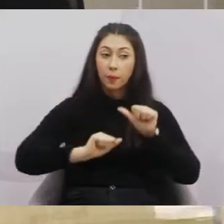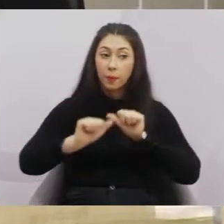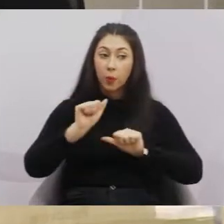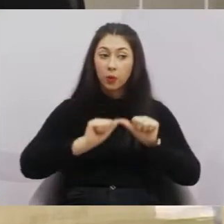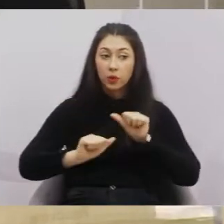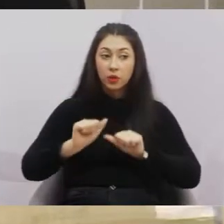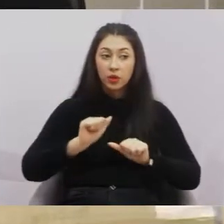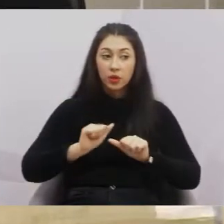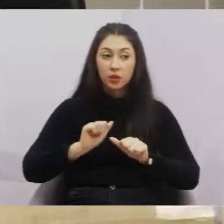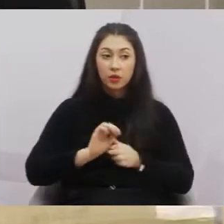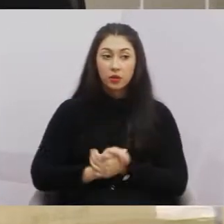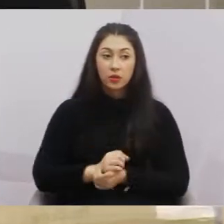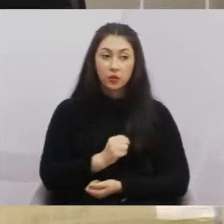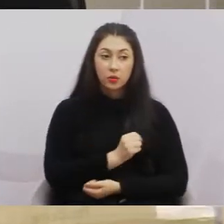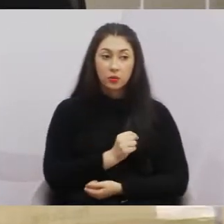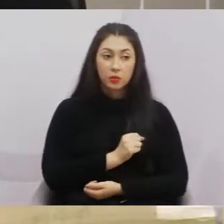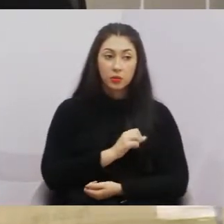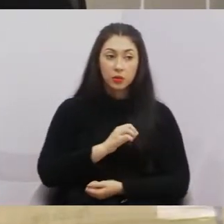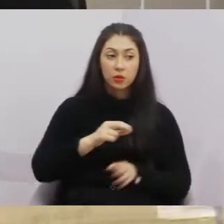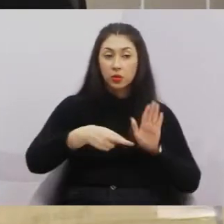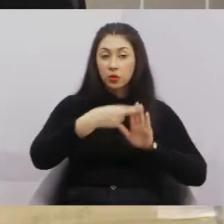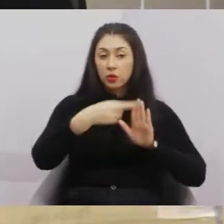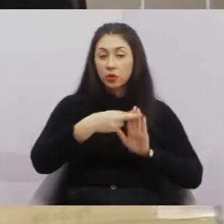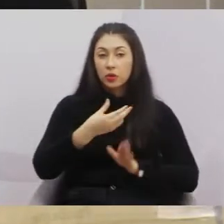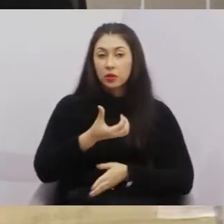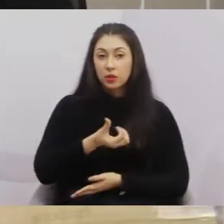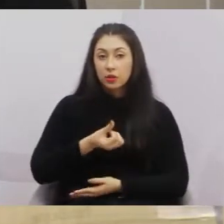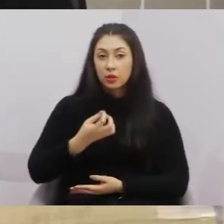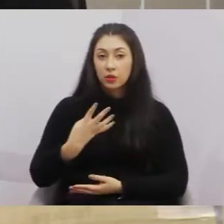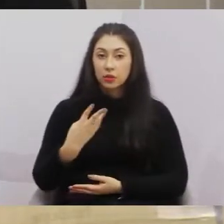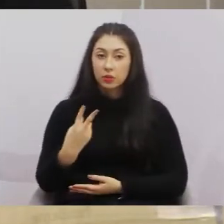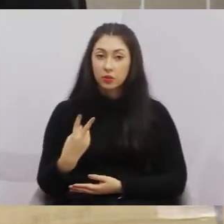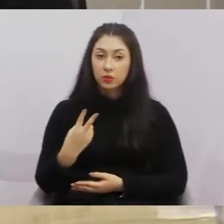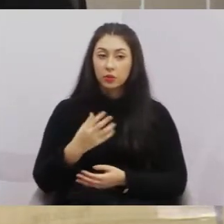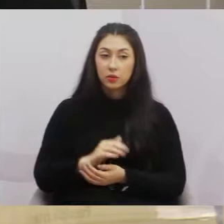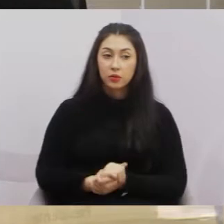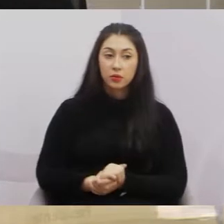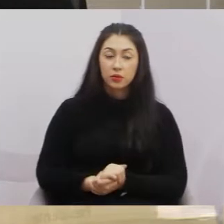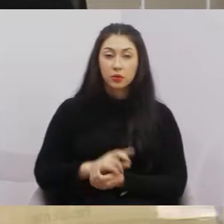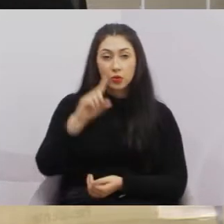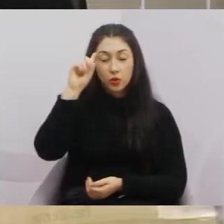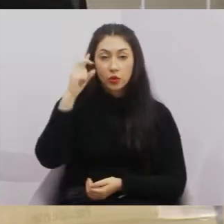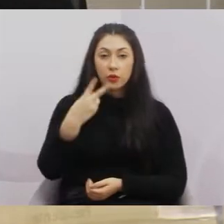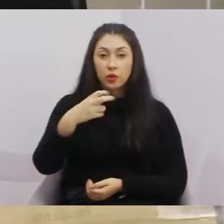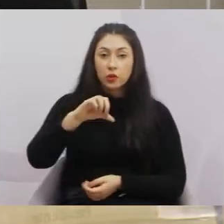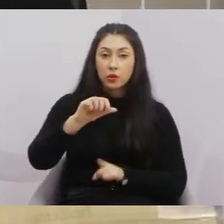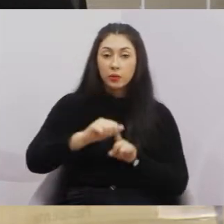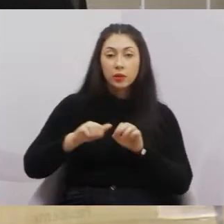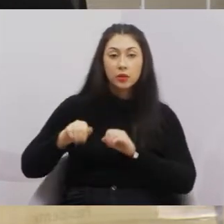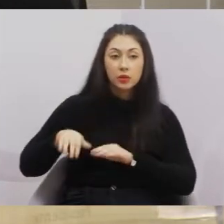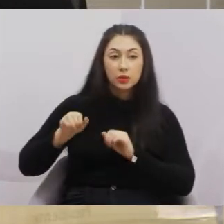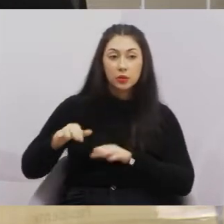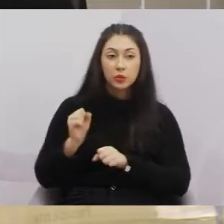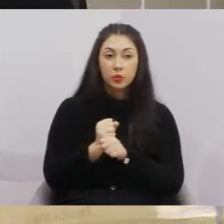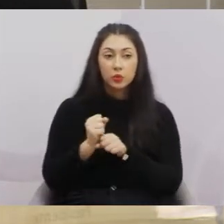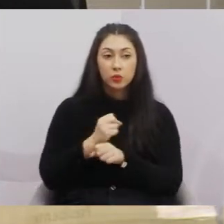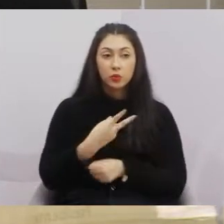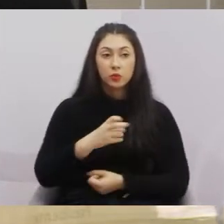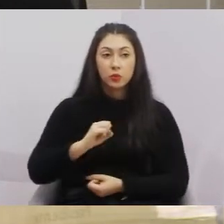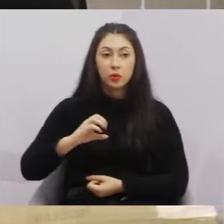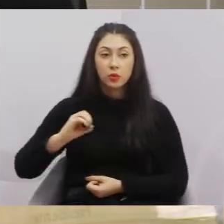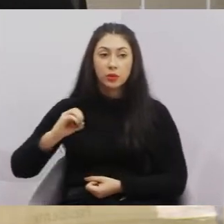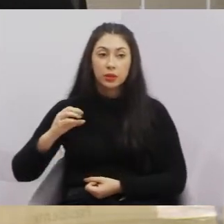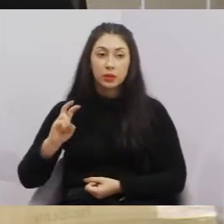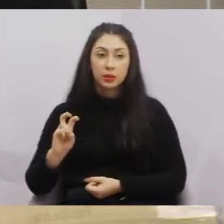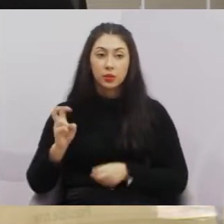a resolução nº 642, barro 2005, de 29 de setembro de 2005, que